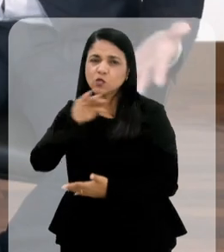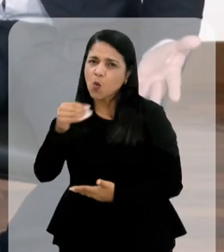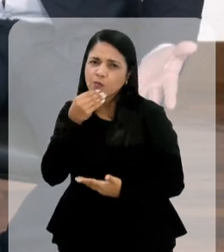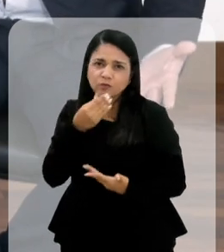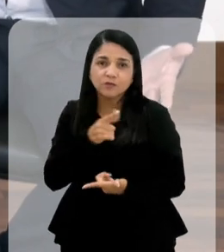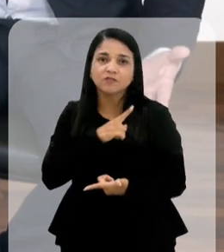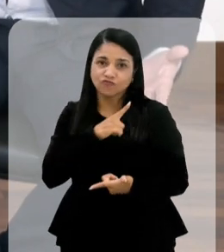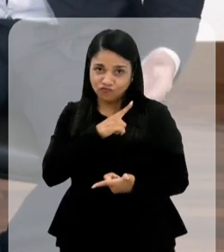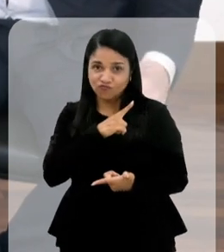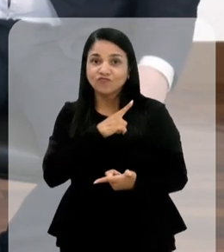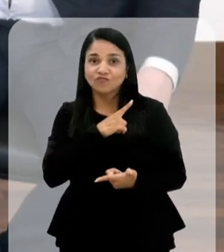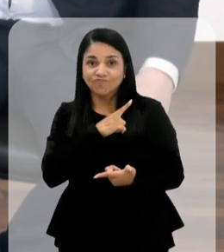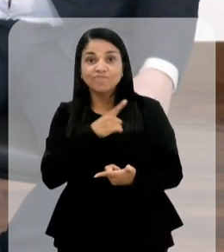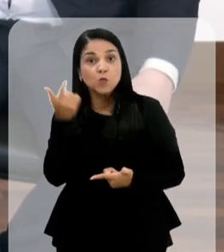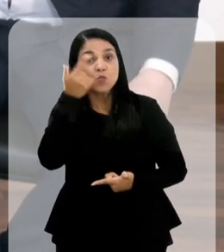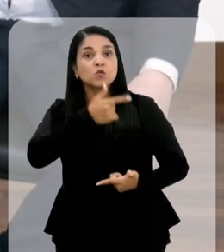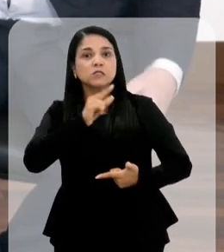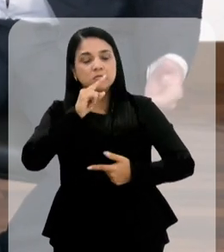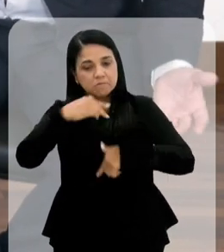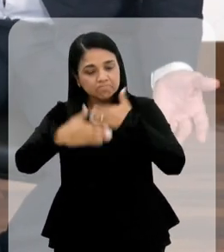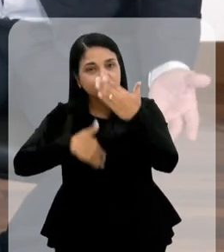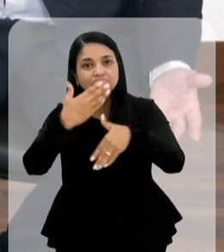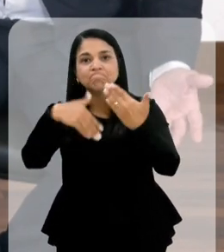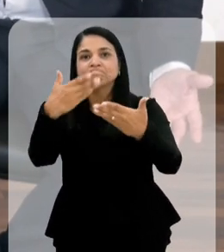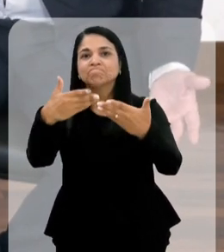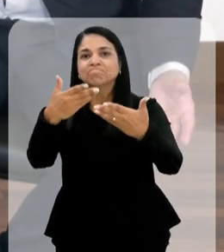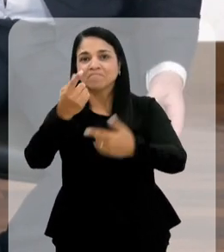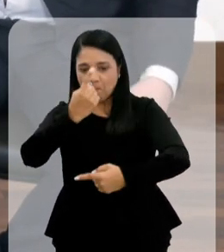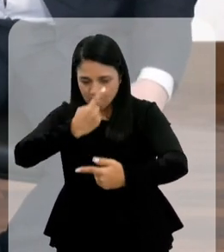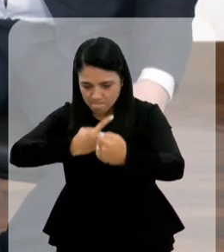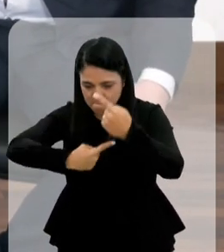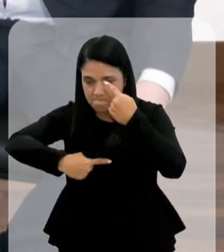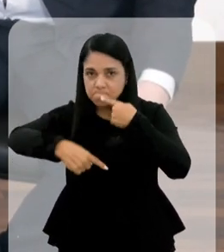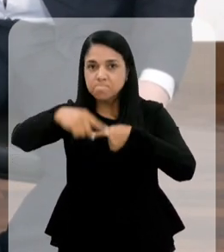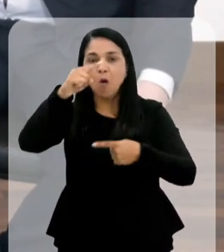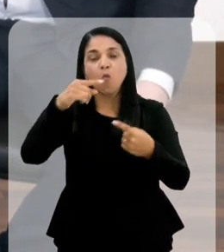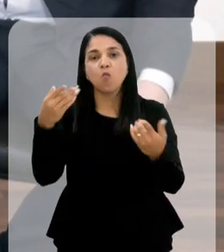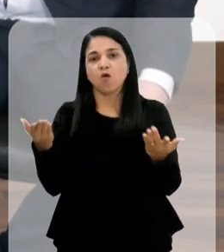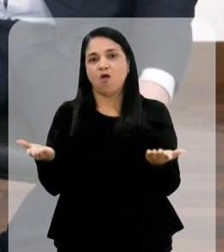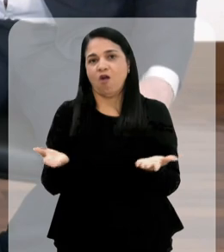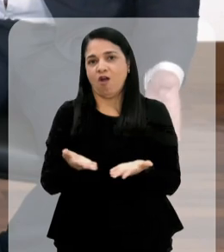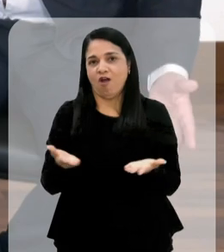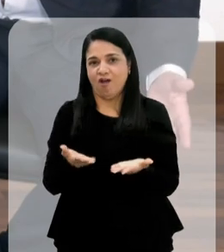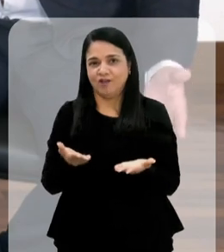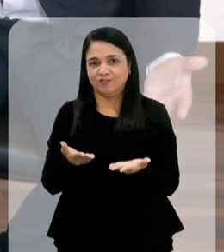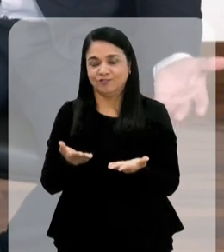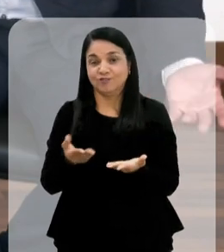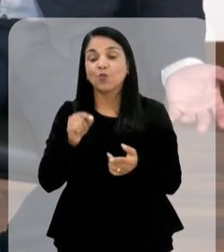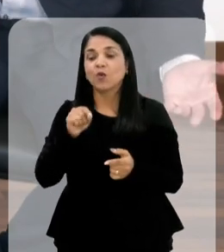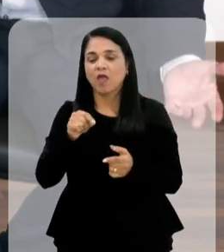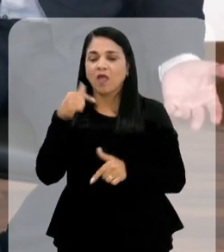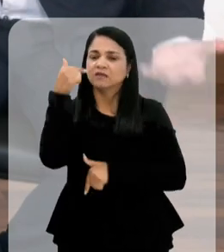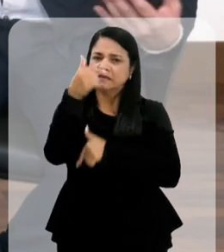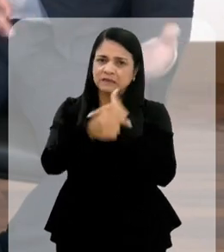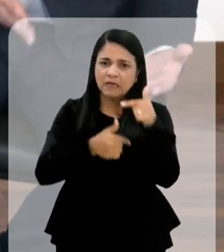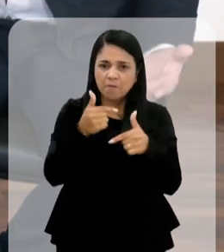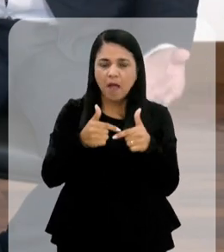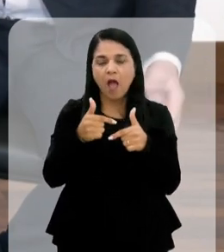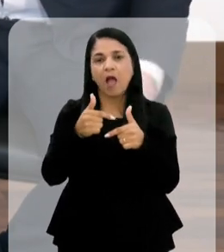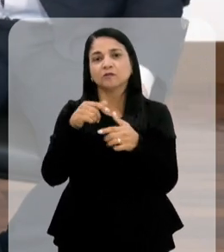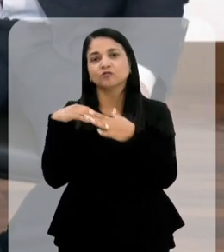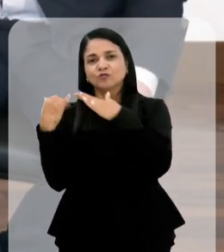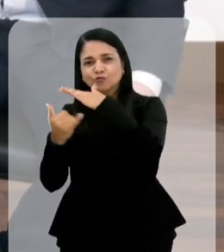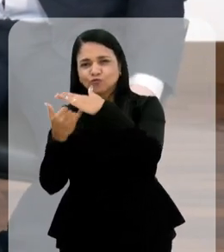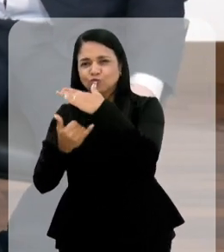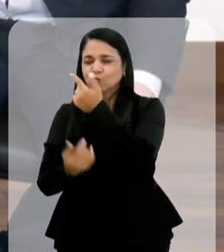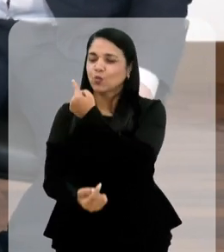de necessidades e oportunidades. E conseguir trilhar esse caminho aí e chegar onde eu cheguei, fruto desse trabalho